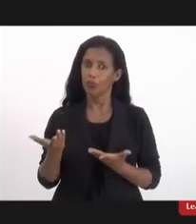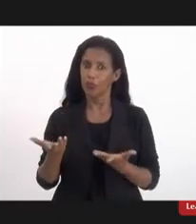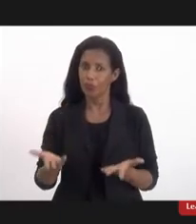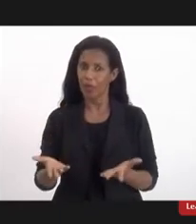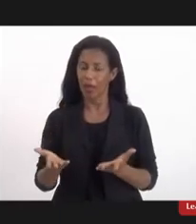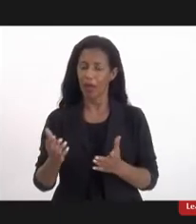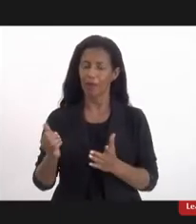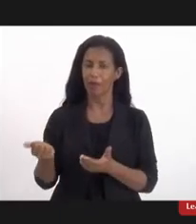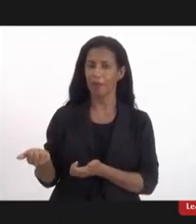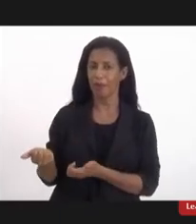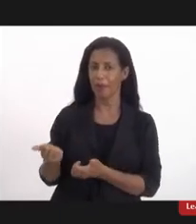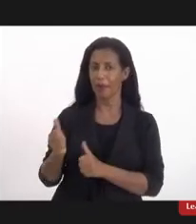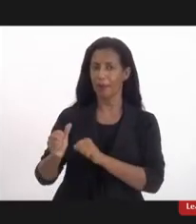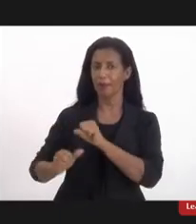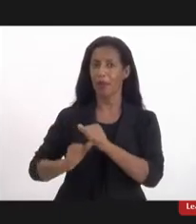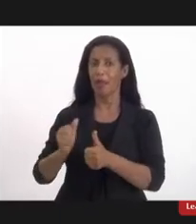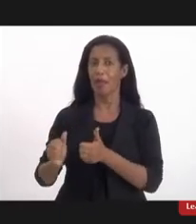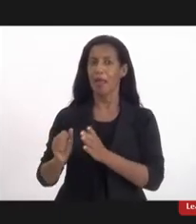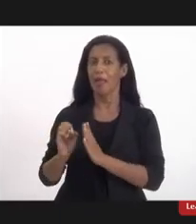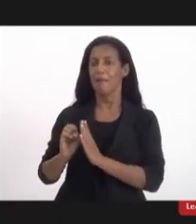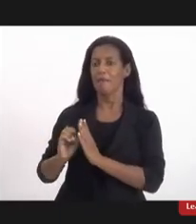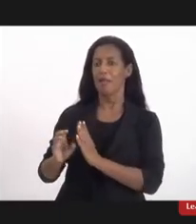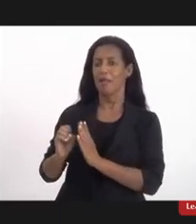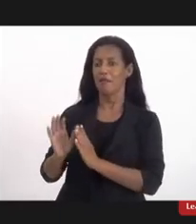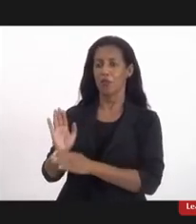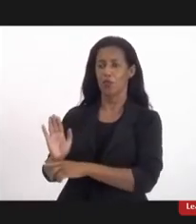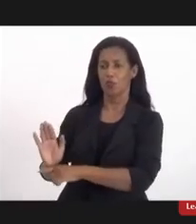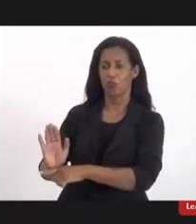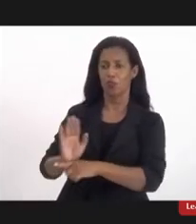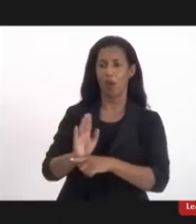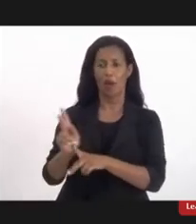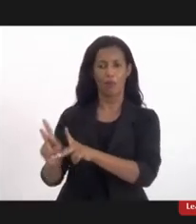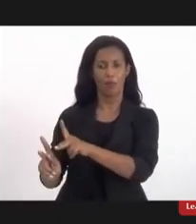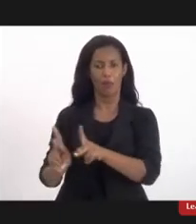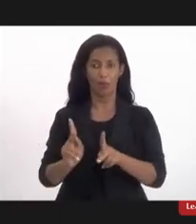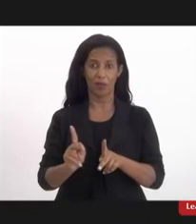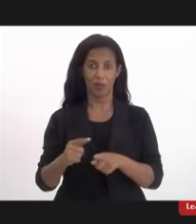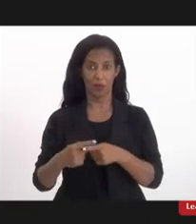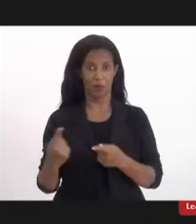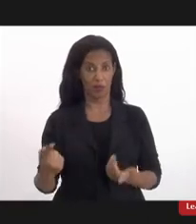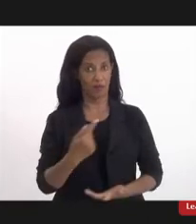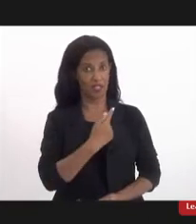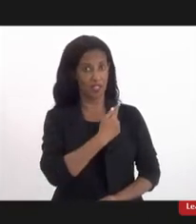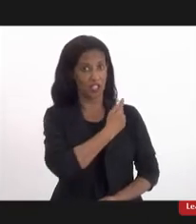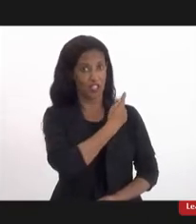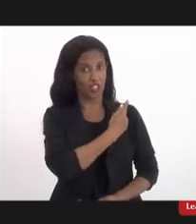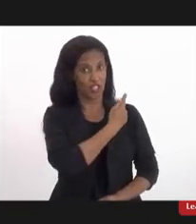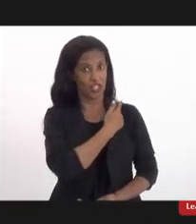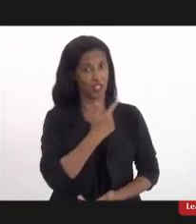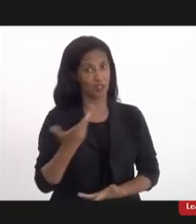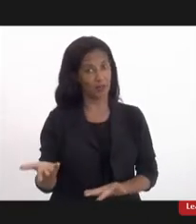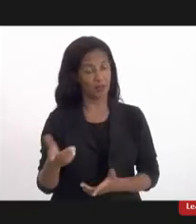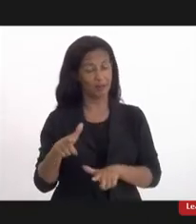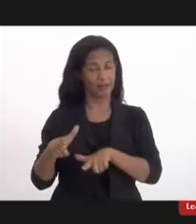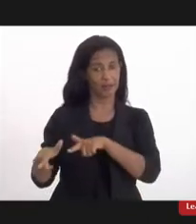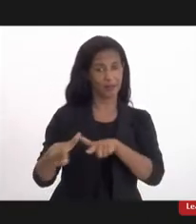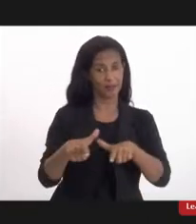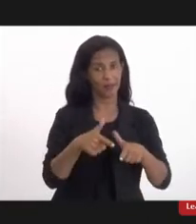reverter em benefícios para a população. Porque quem faz a gestão é que faz isso, né?